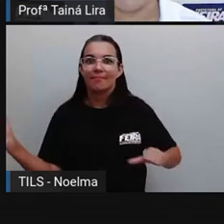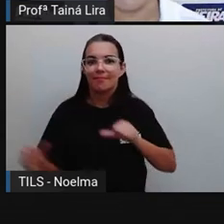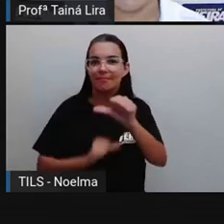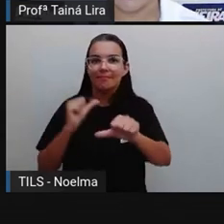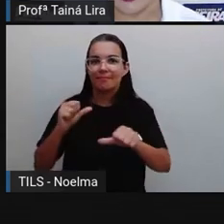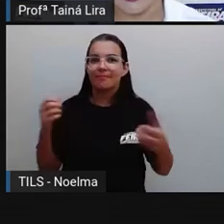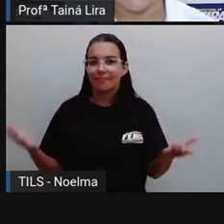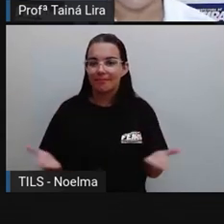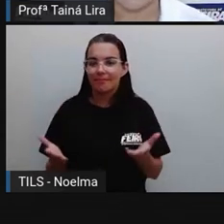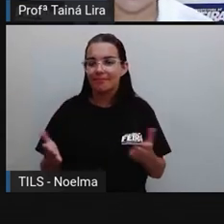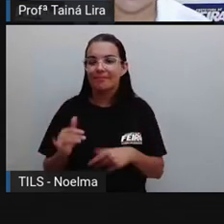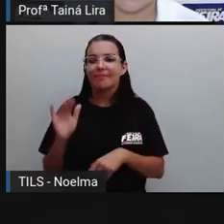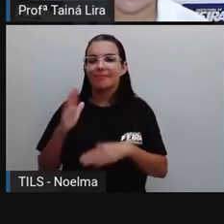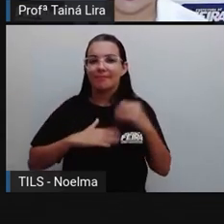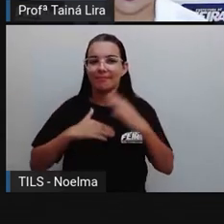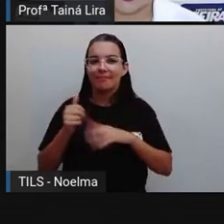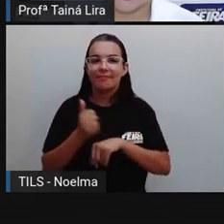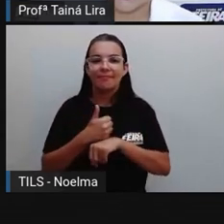mesmo, tá?